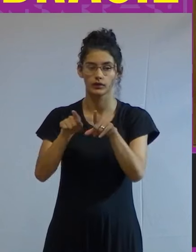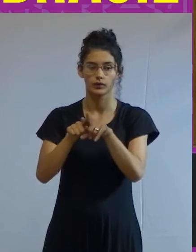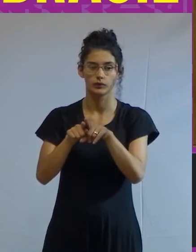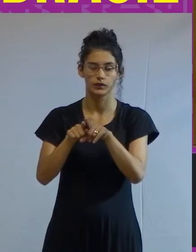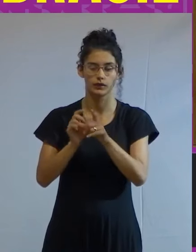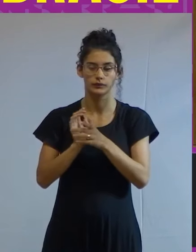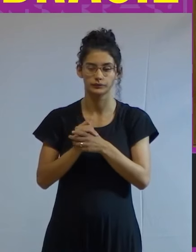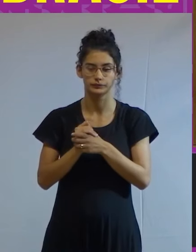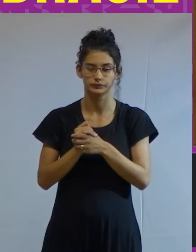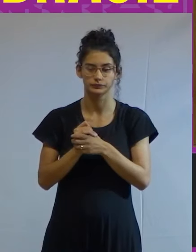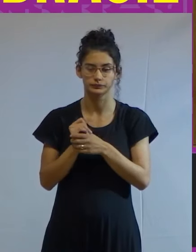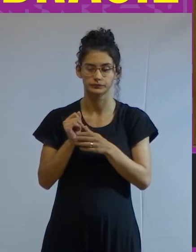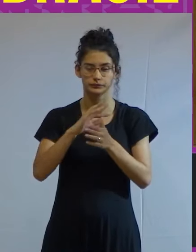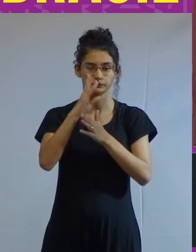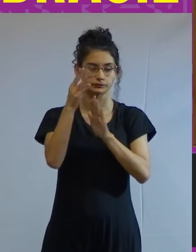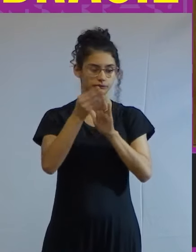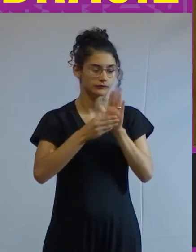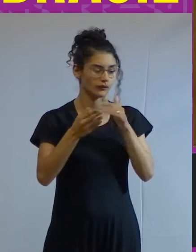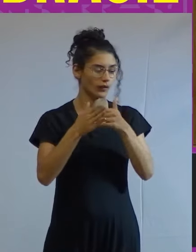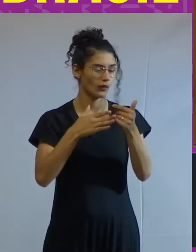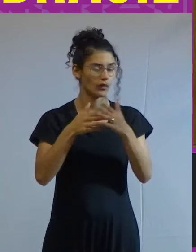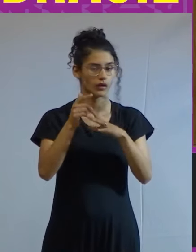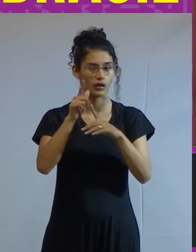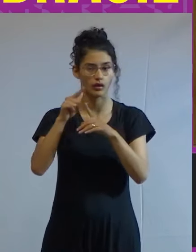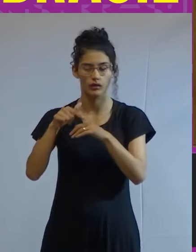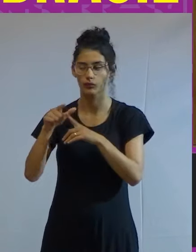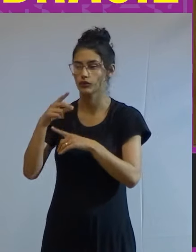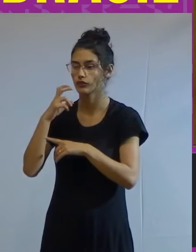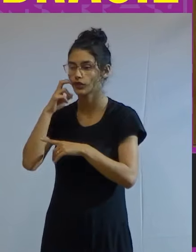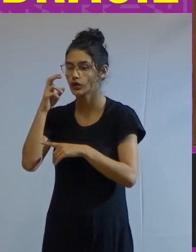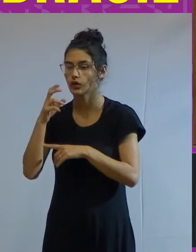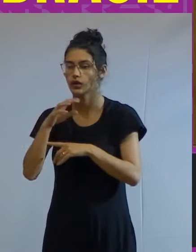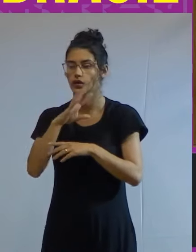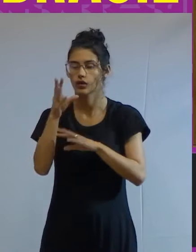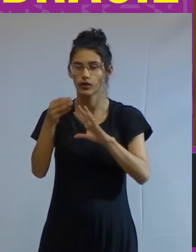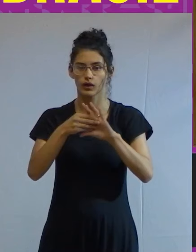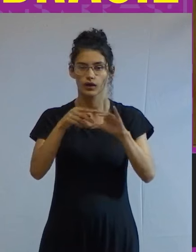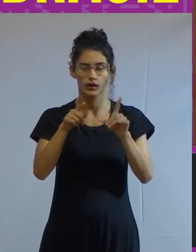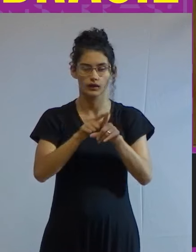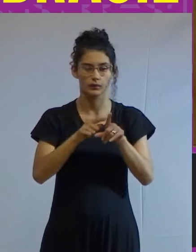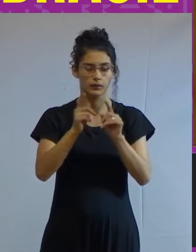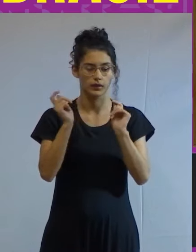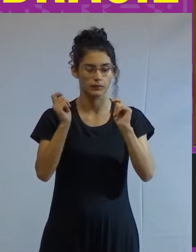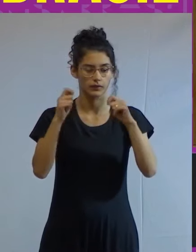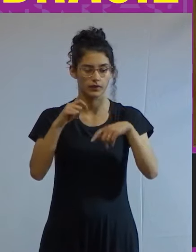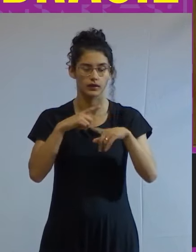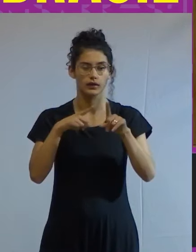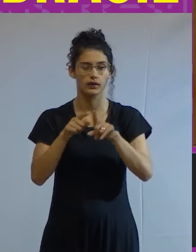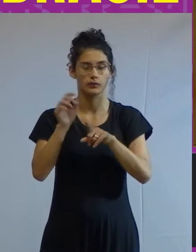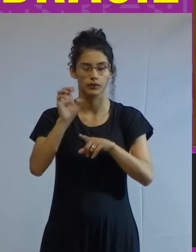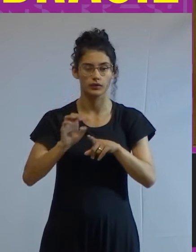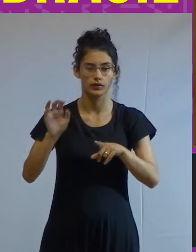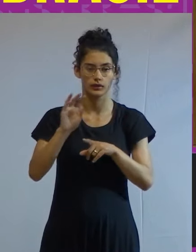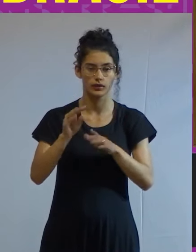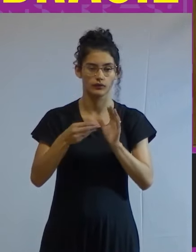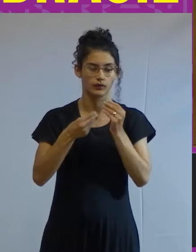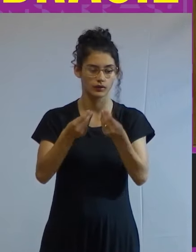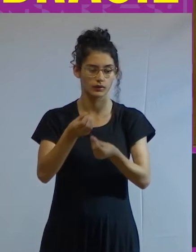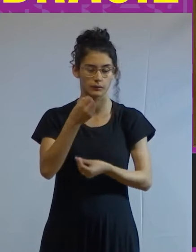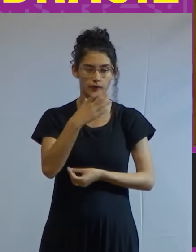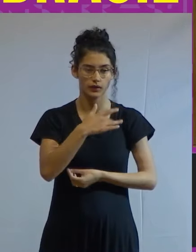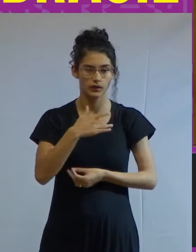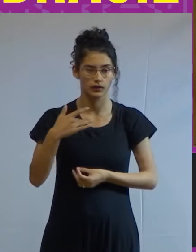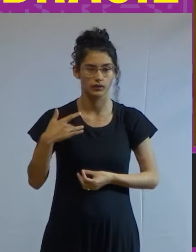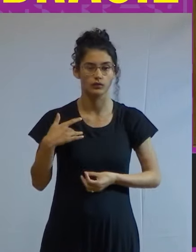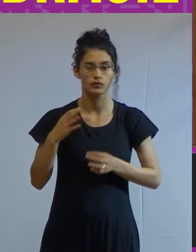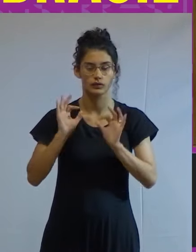gastos adicionais qualquer tipo de constrangimento suplementar a capacidade do Estado de oferecer bens públicos à